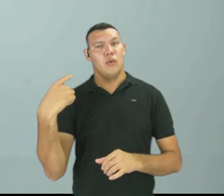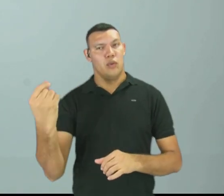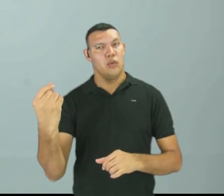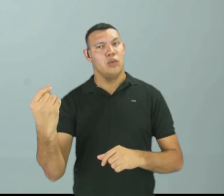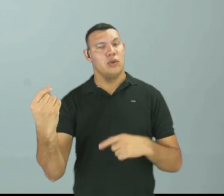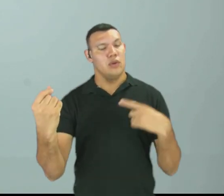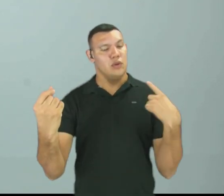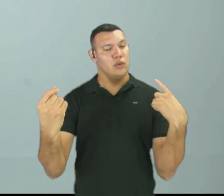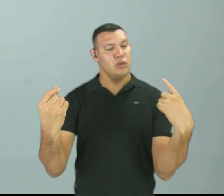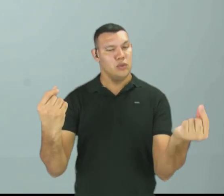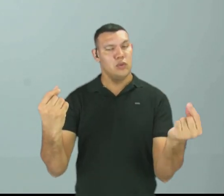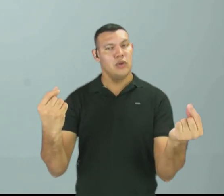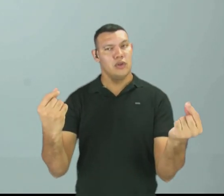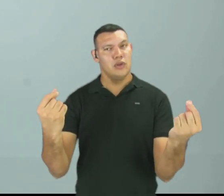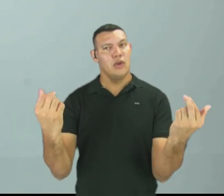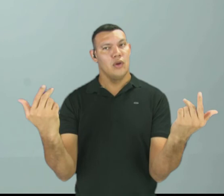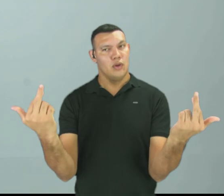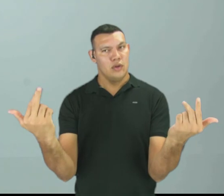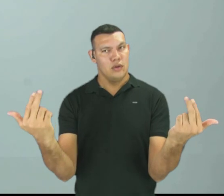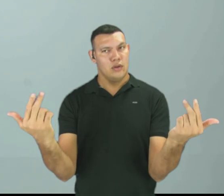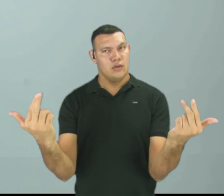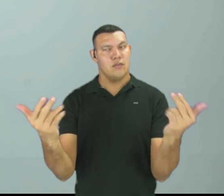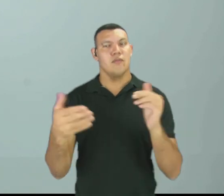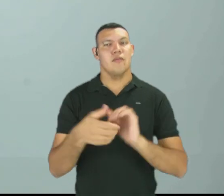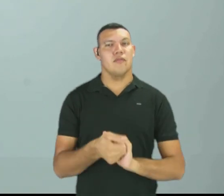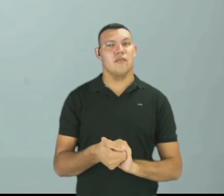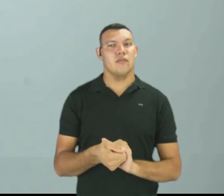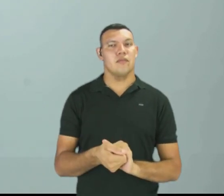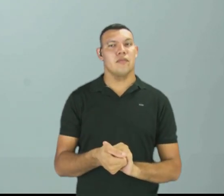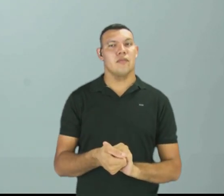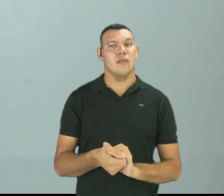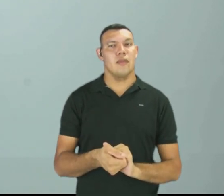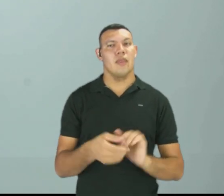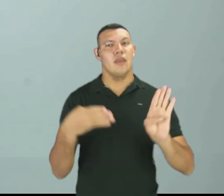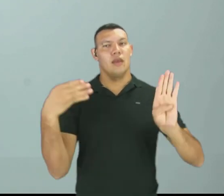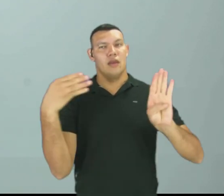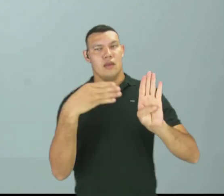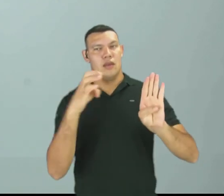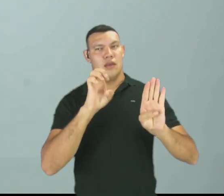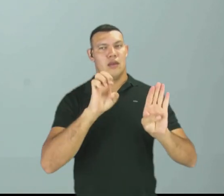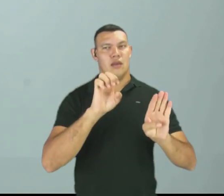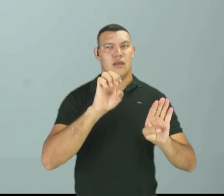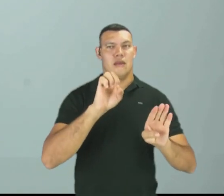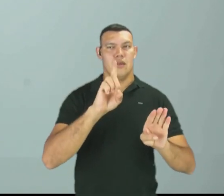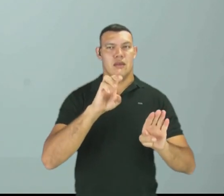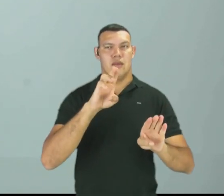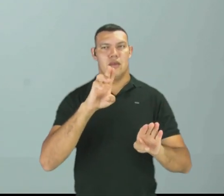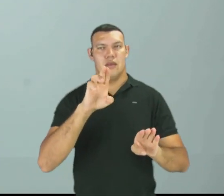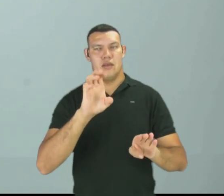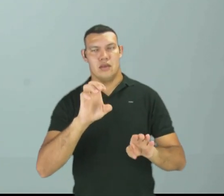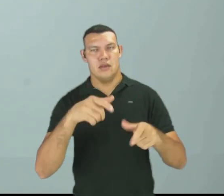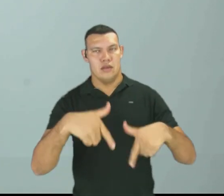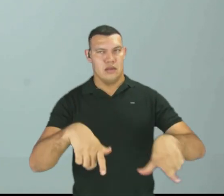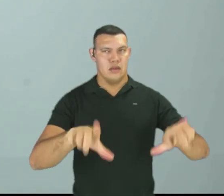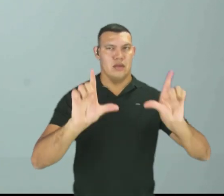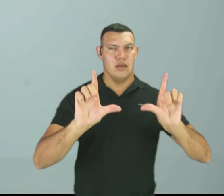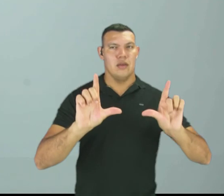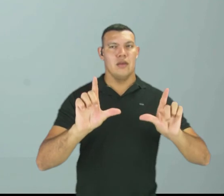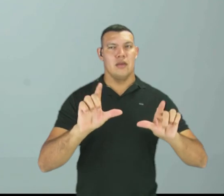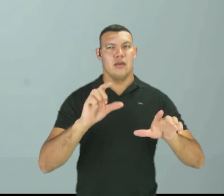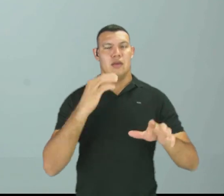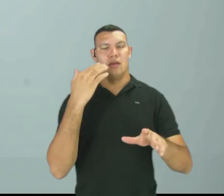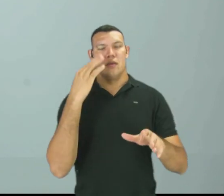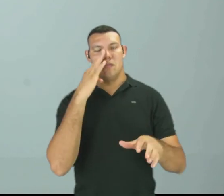e 2 iguais. Não deixe de acessar o canal Eduque para rever essa e outras aulas. Até a